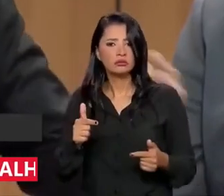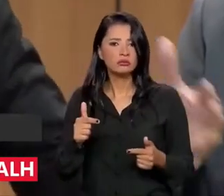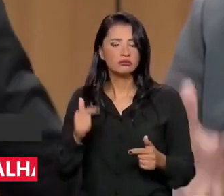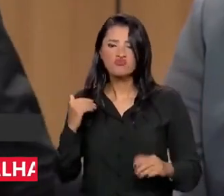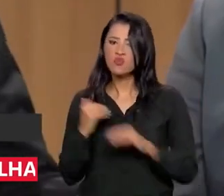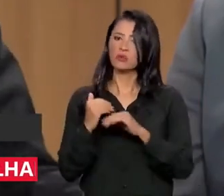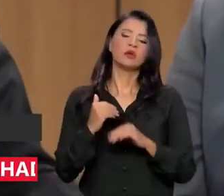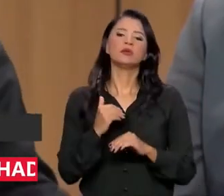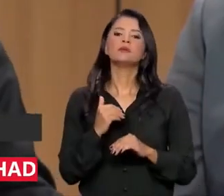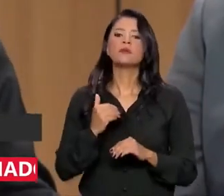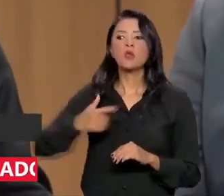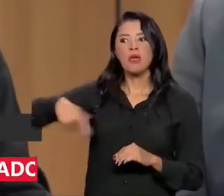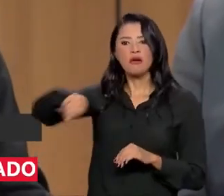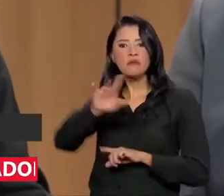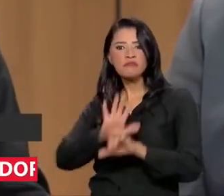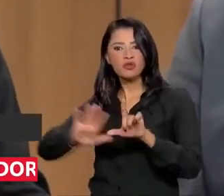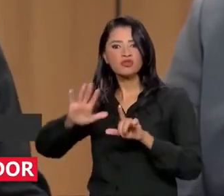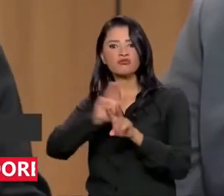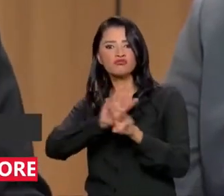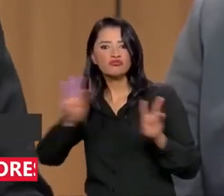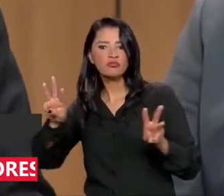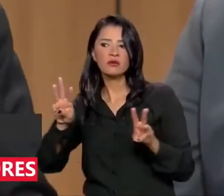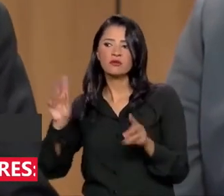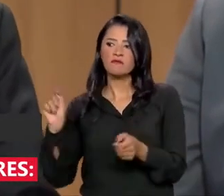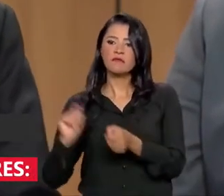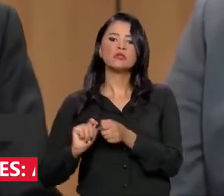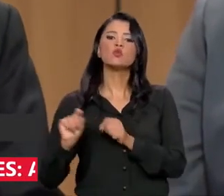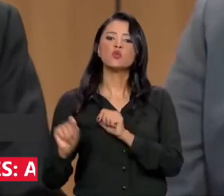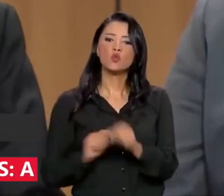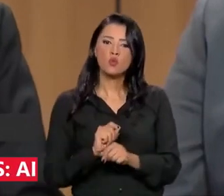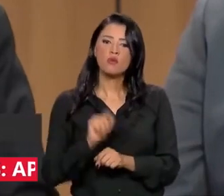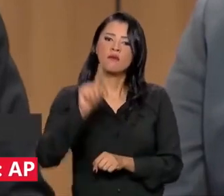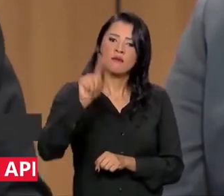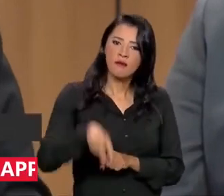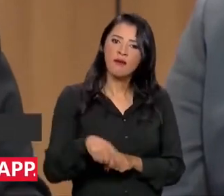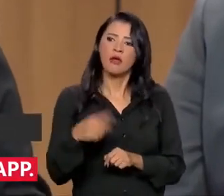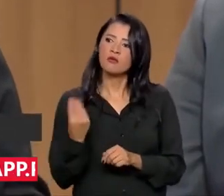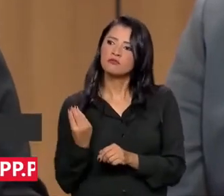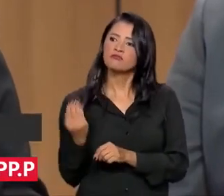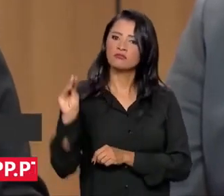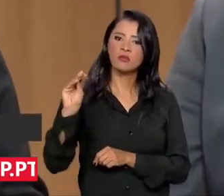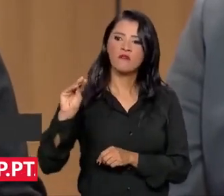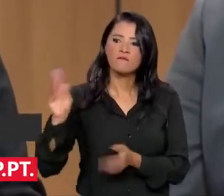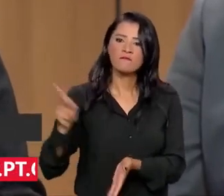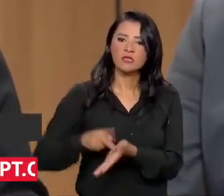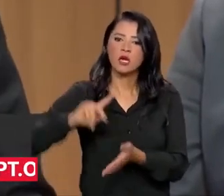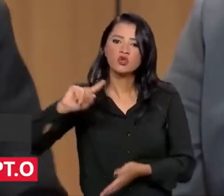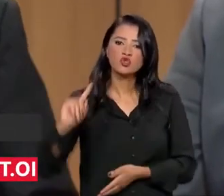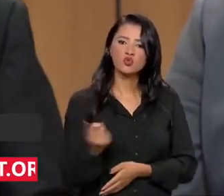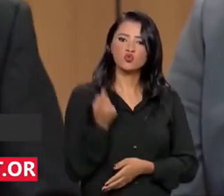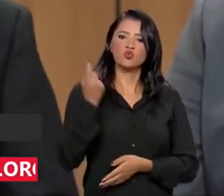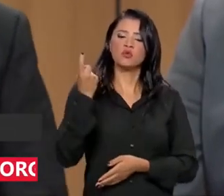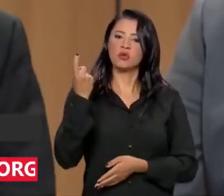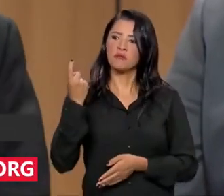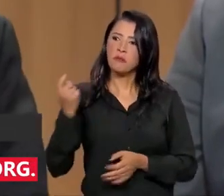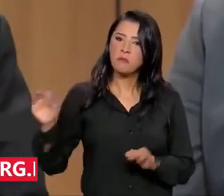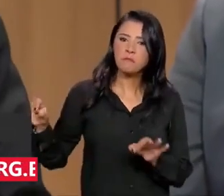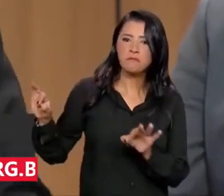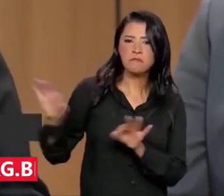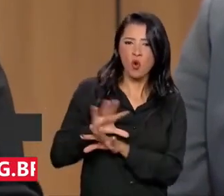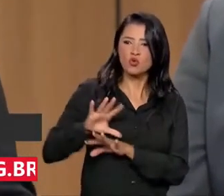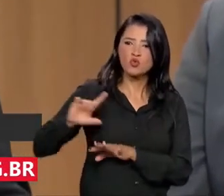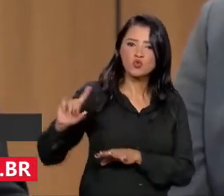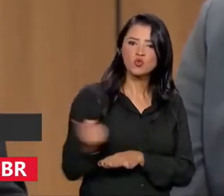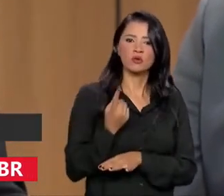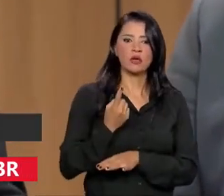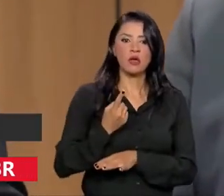essas plataformas estão fazendo é colocar uma verdade única e absoluta em face